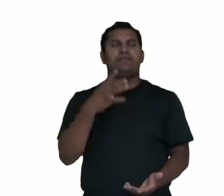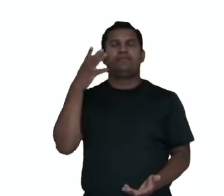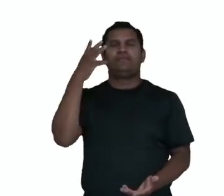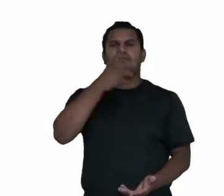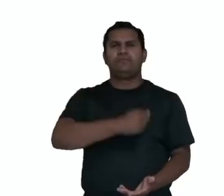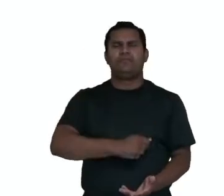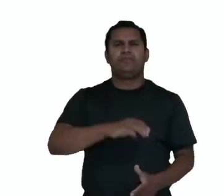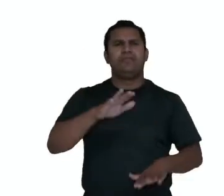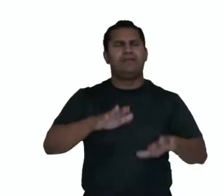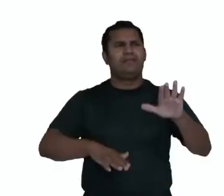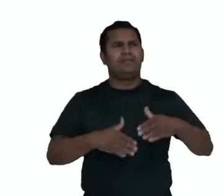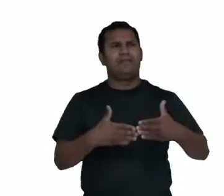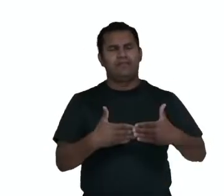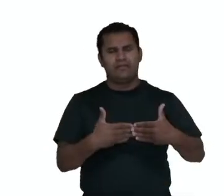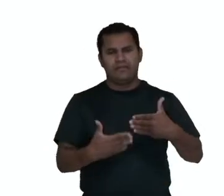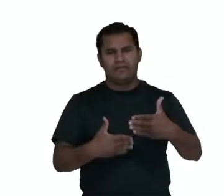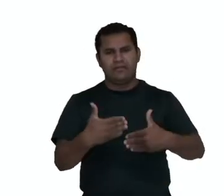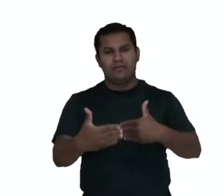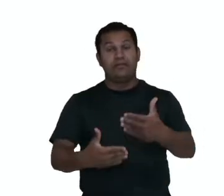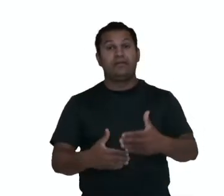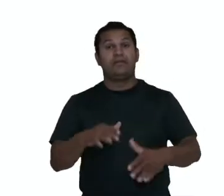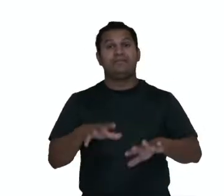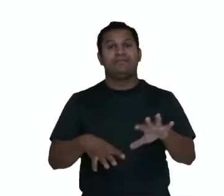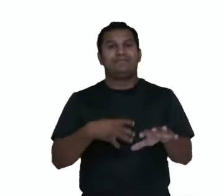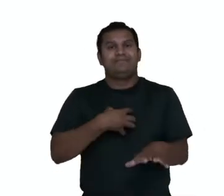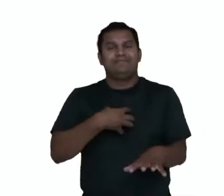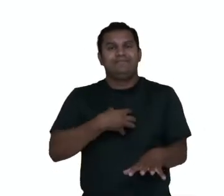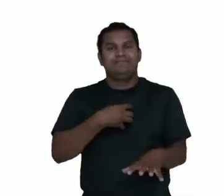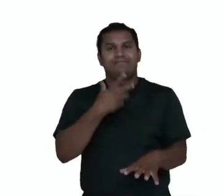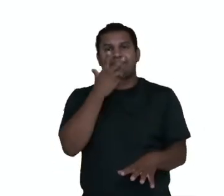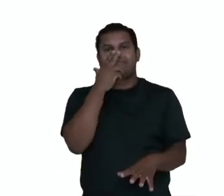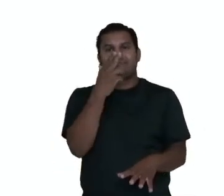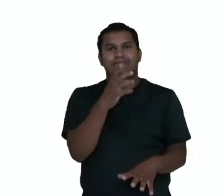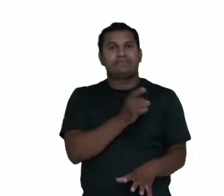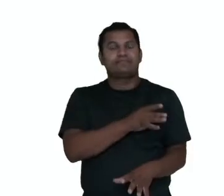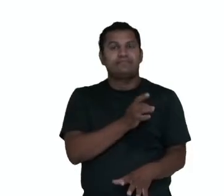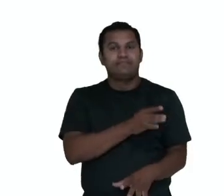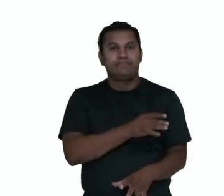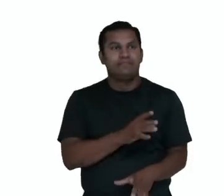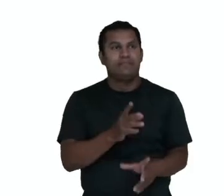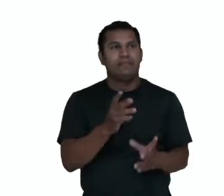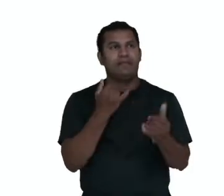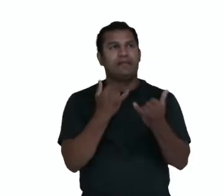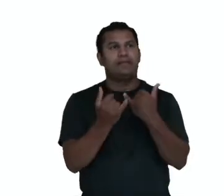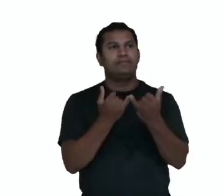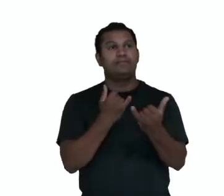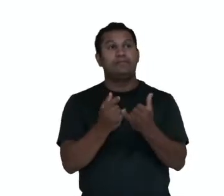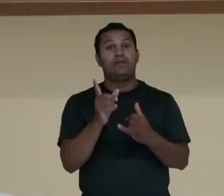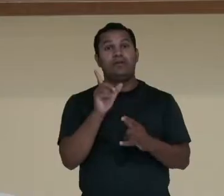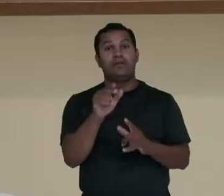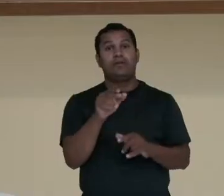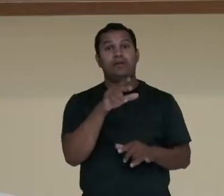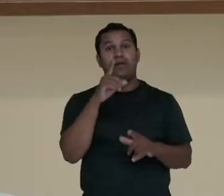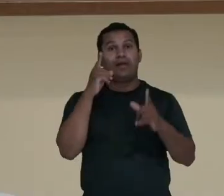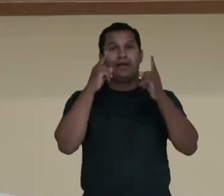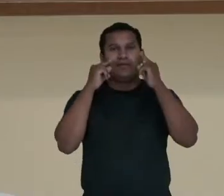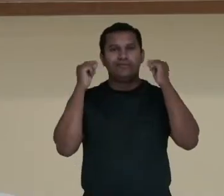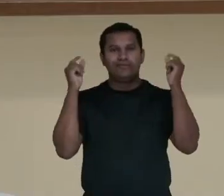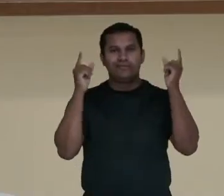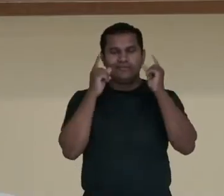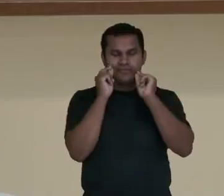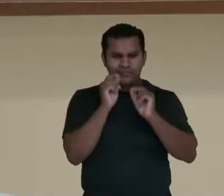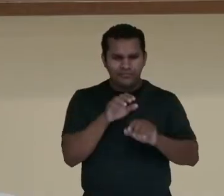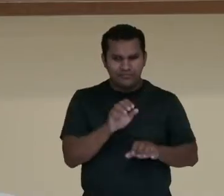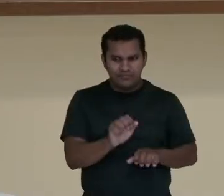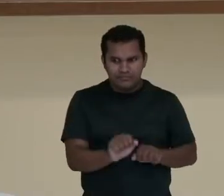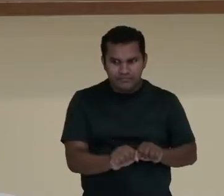seguir para a frente farejando o vento ao sair a primeira vez da gruta. Então, aqui ele está falando do medo que o adolescente